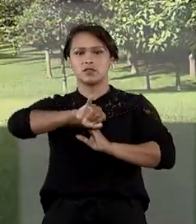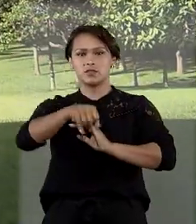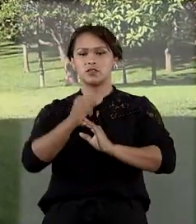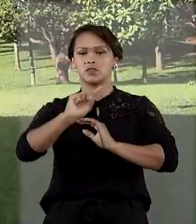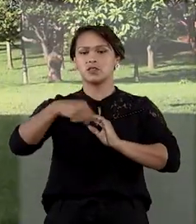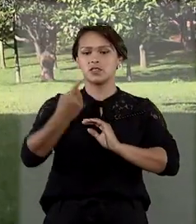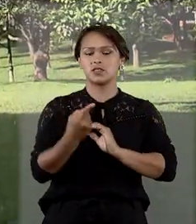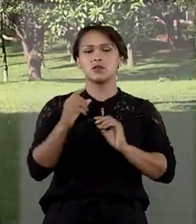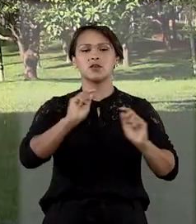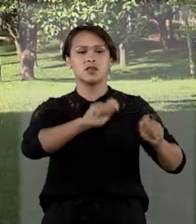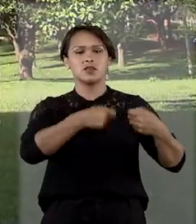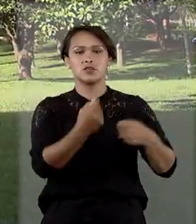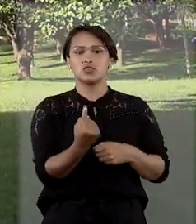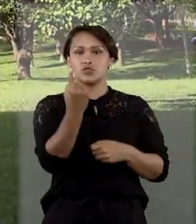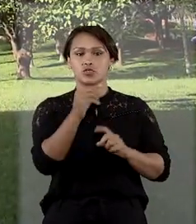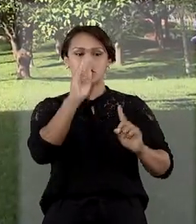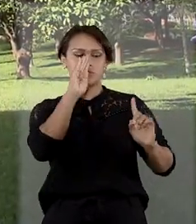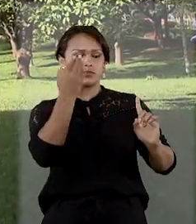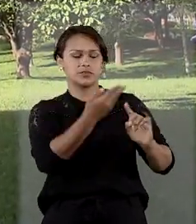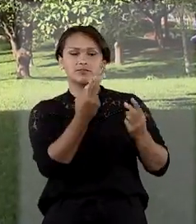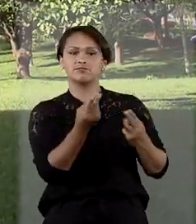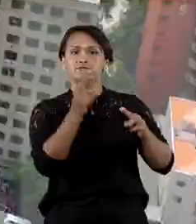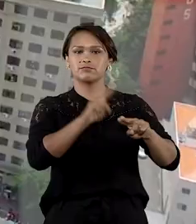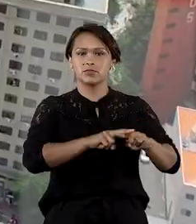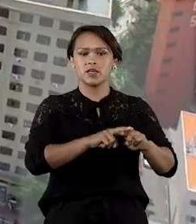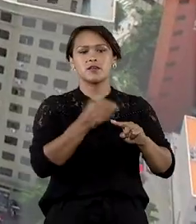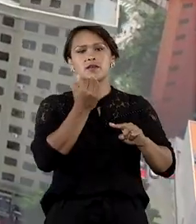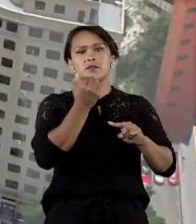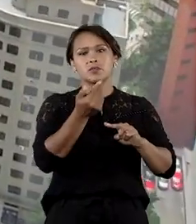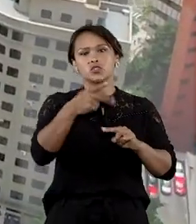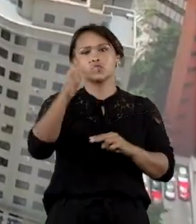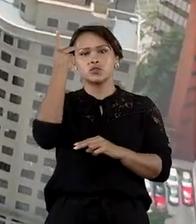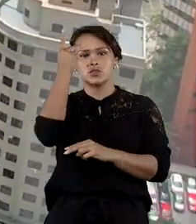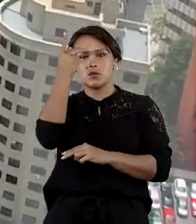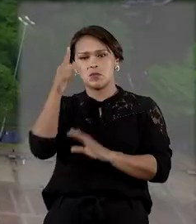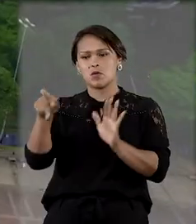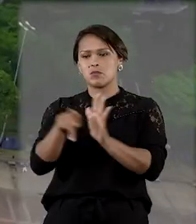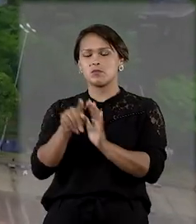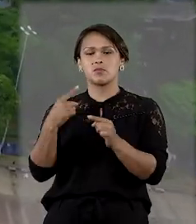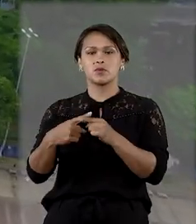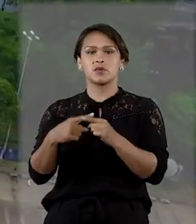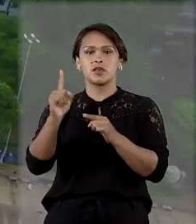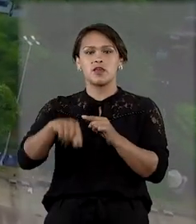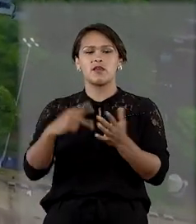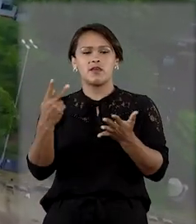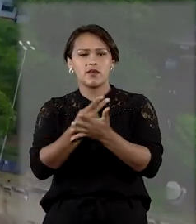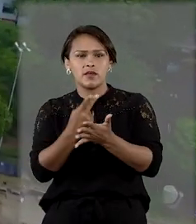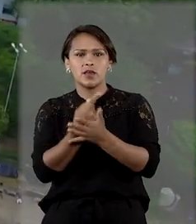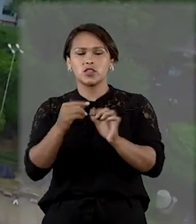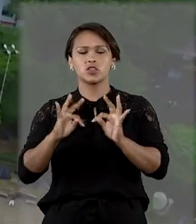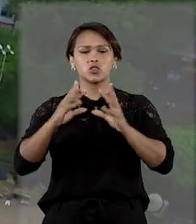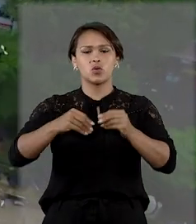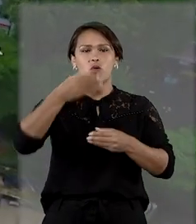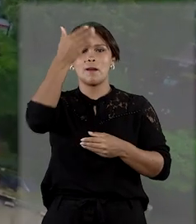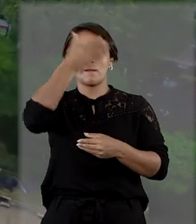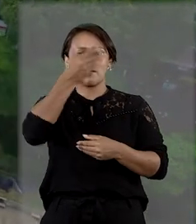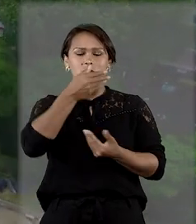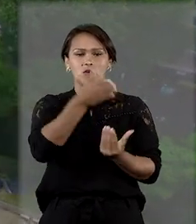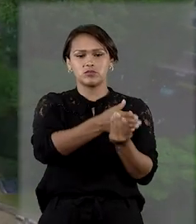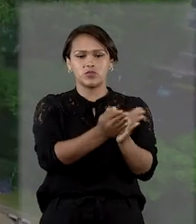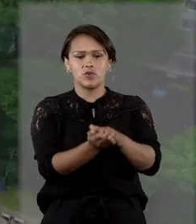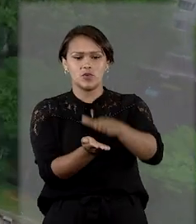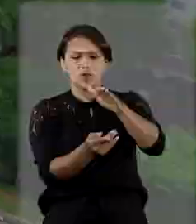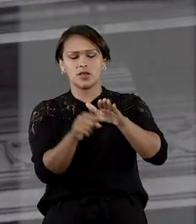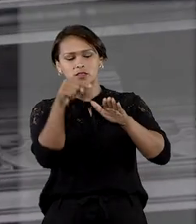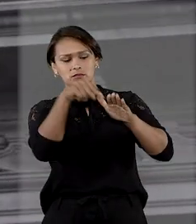STJ depois que a defesa de um preso recorreu da decisão do Tribunal de Justiça de São Paulo, que considerou ilícitas as provas colhidas